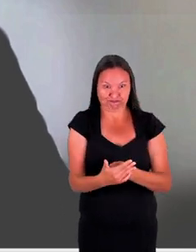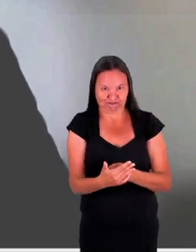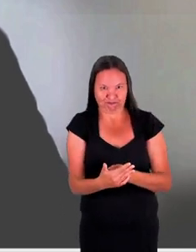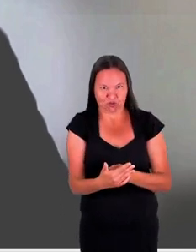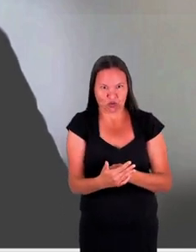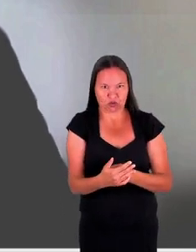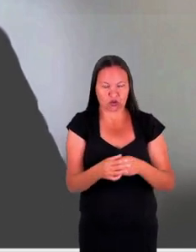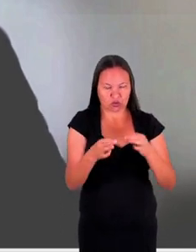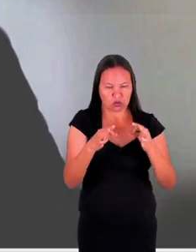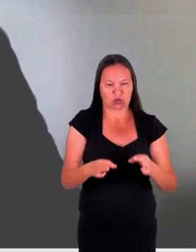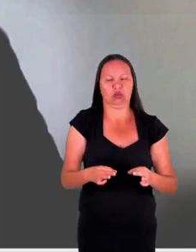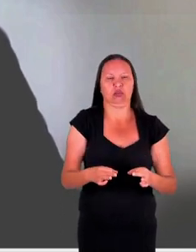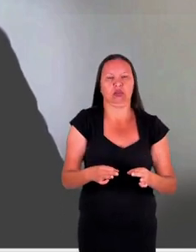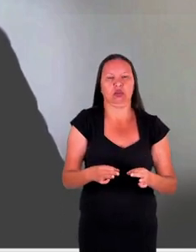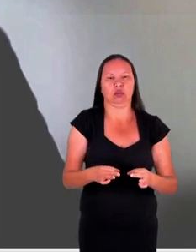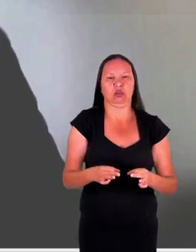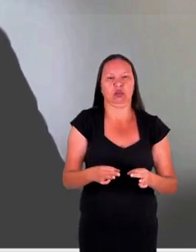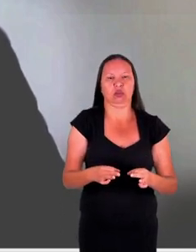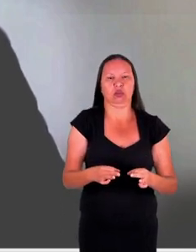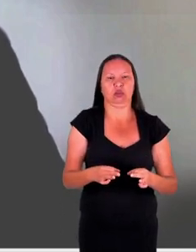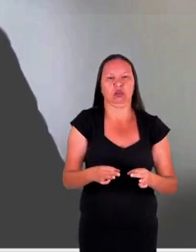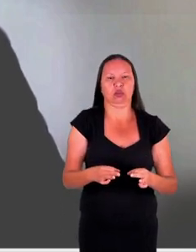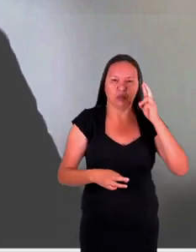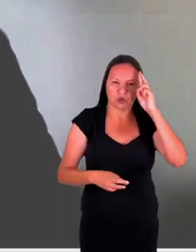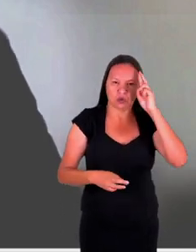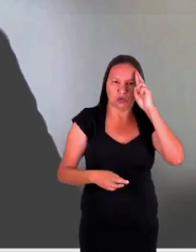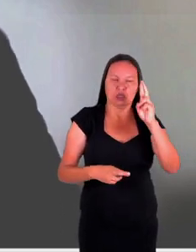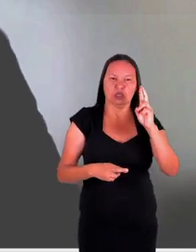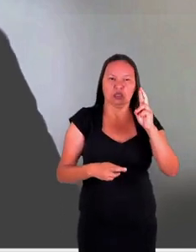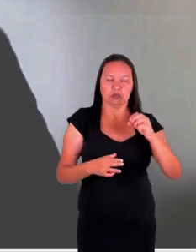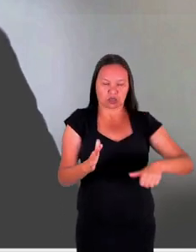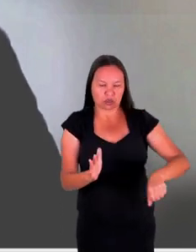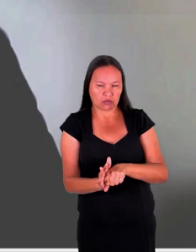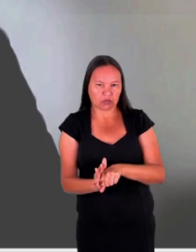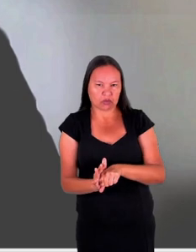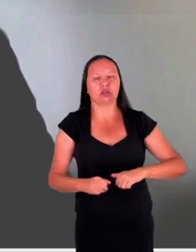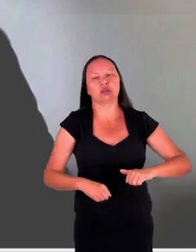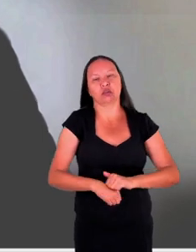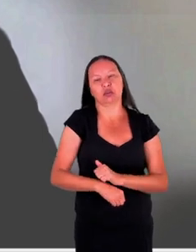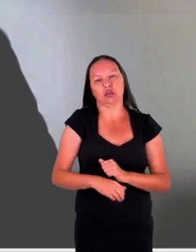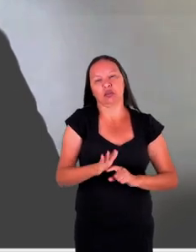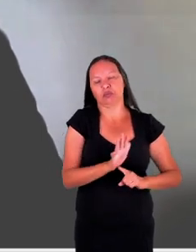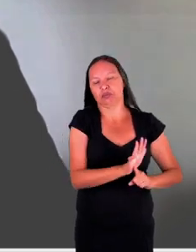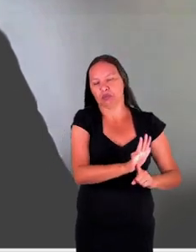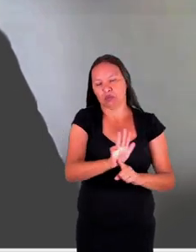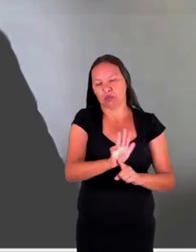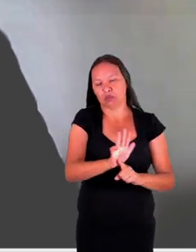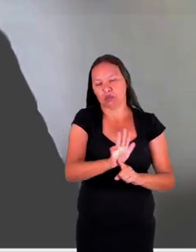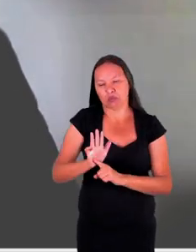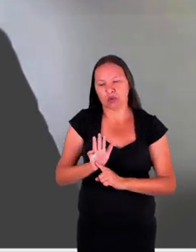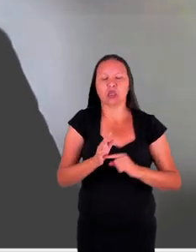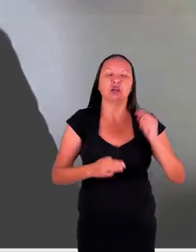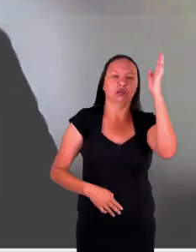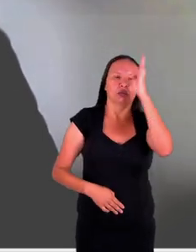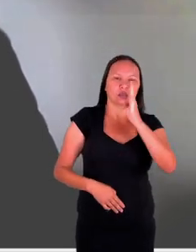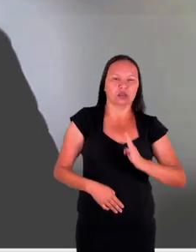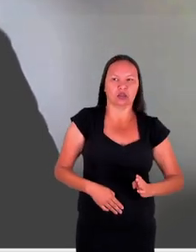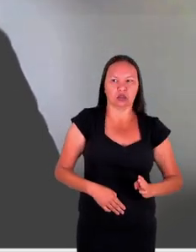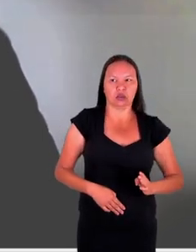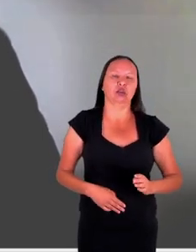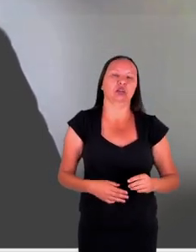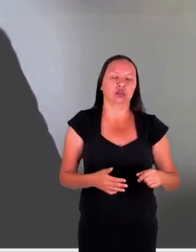sua obrigação no que diz respeito a essas vítimas que se apresentam no panorama internacional. Eu